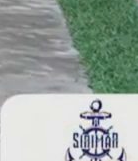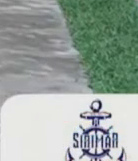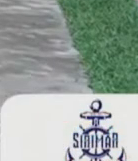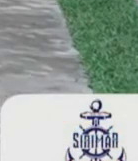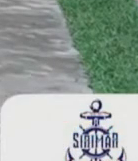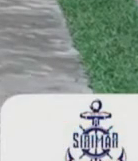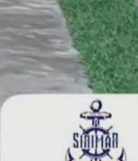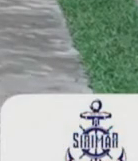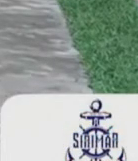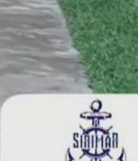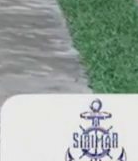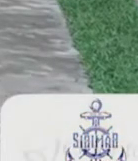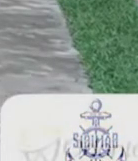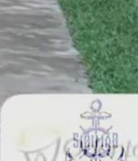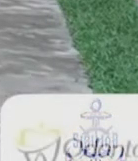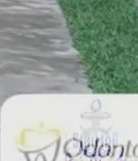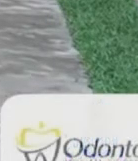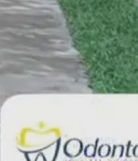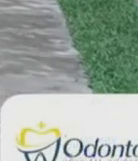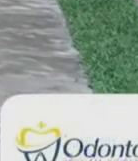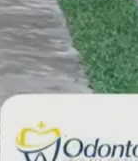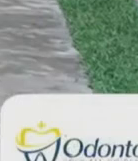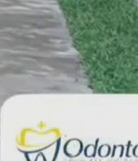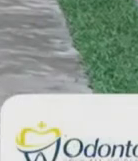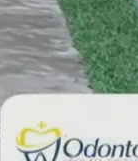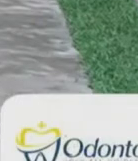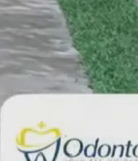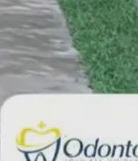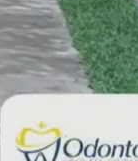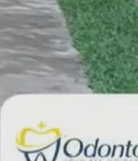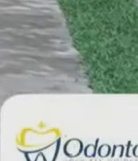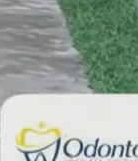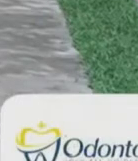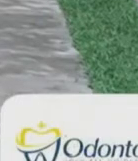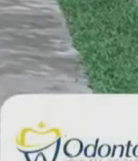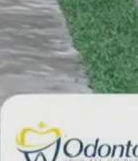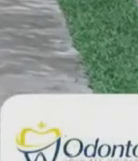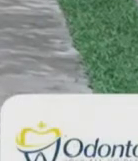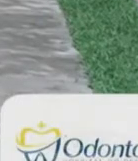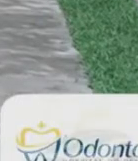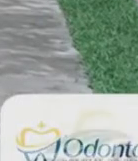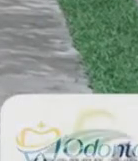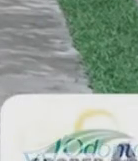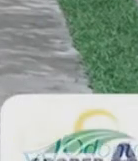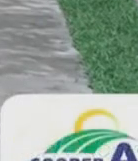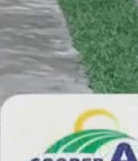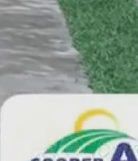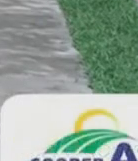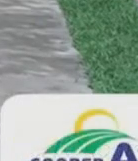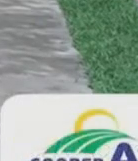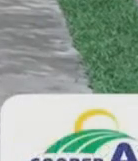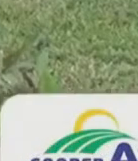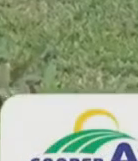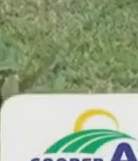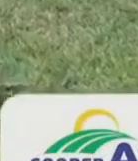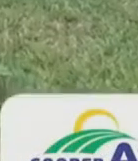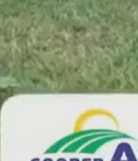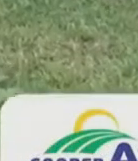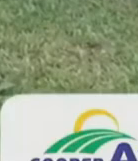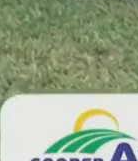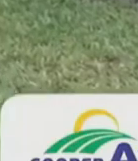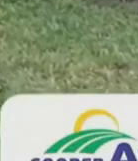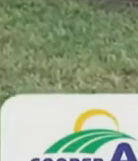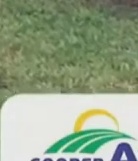para os pais isso muito muita gente nunca esperava isso um dia acontecer a gente está muito feliz com isso Tainara